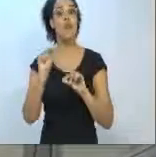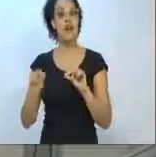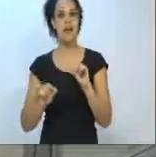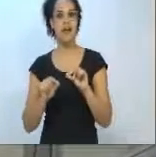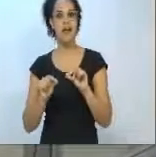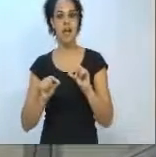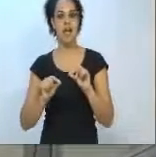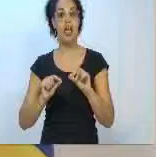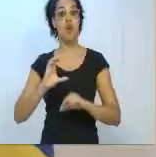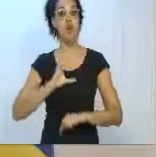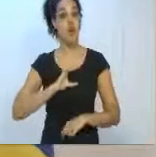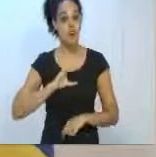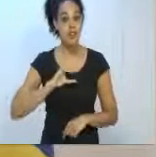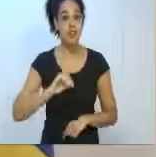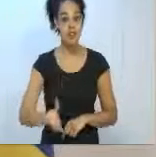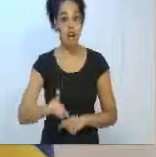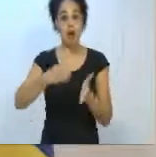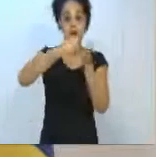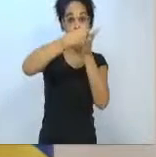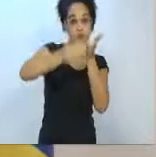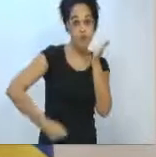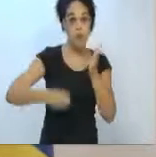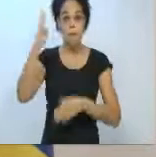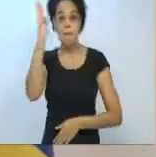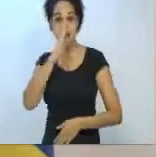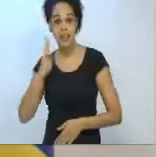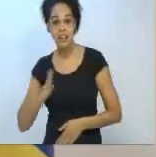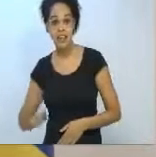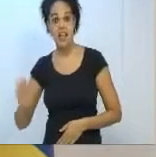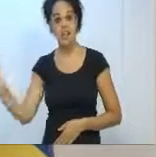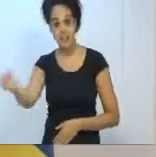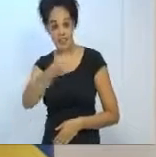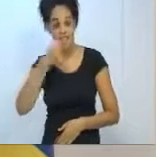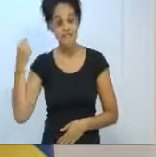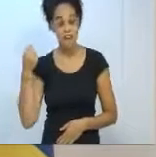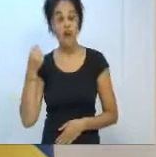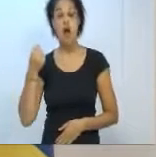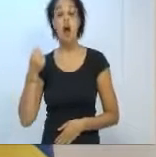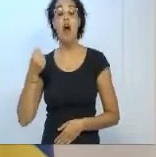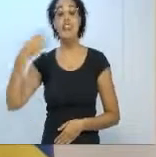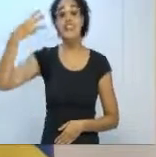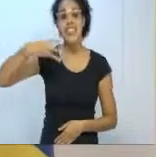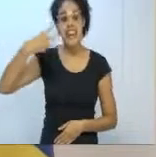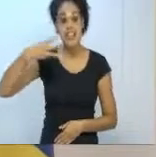concurso brasileiro de cervejas, o terceiro maior concurso do mundo.